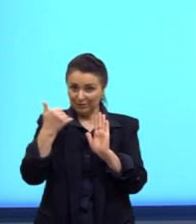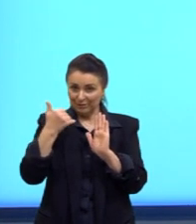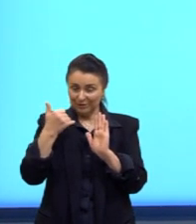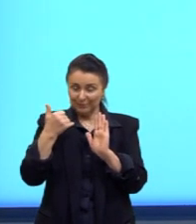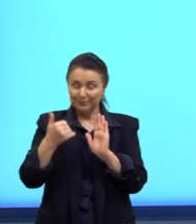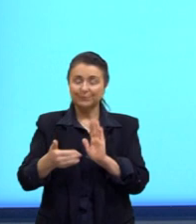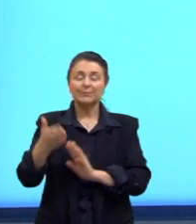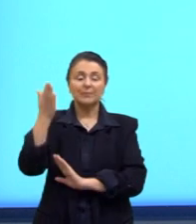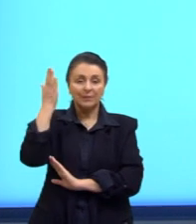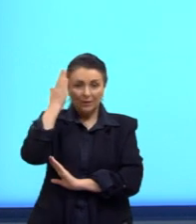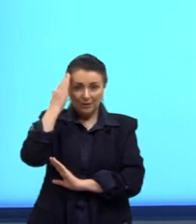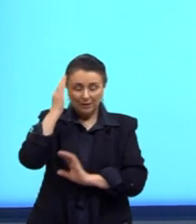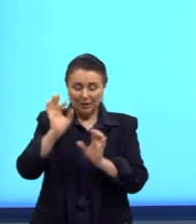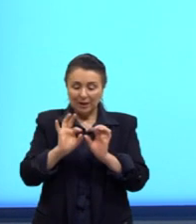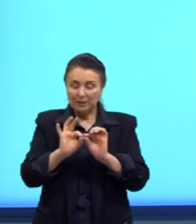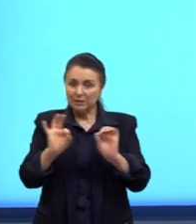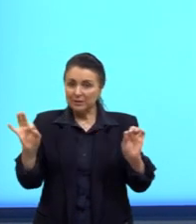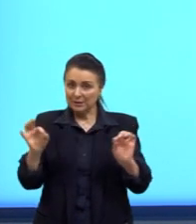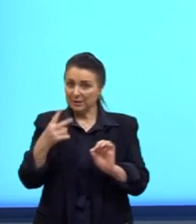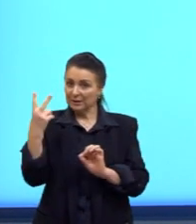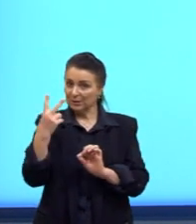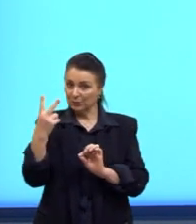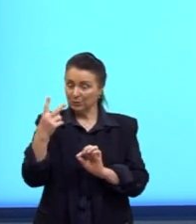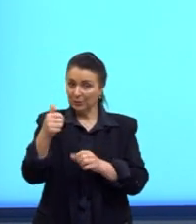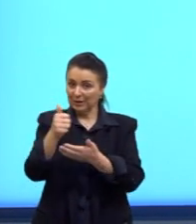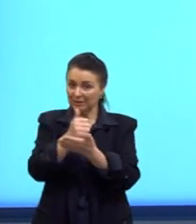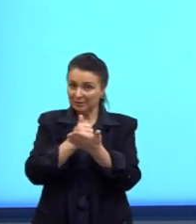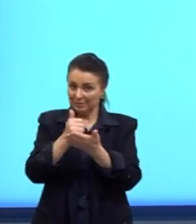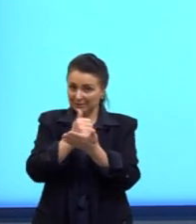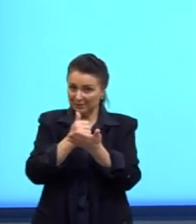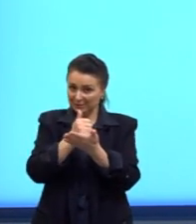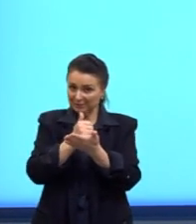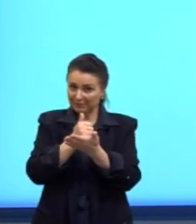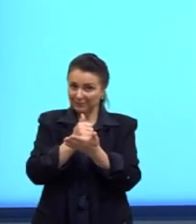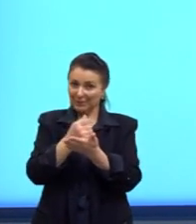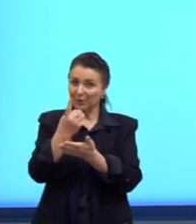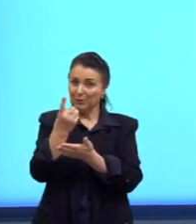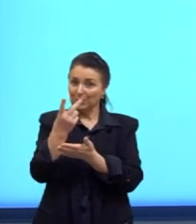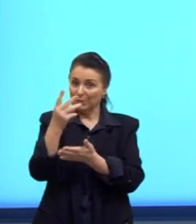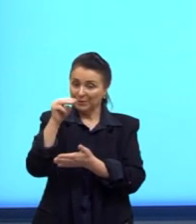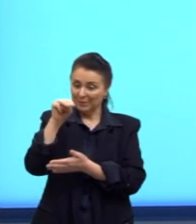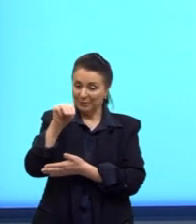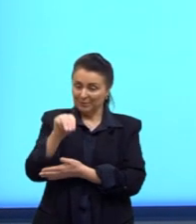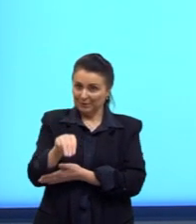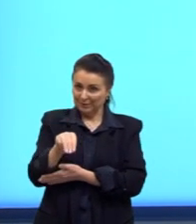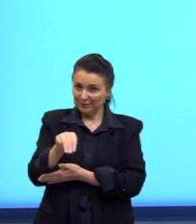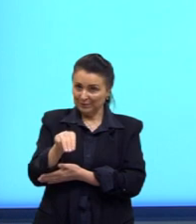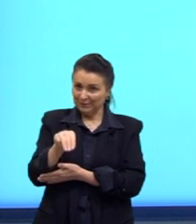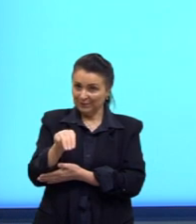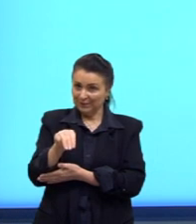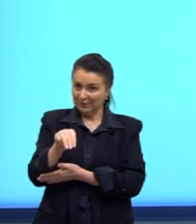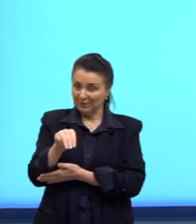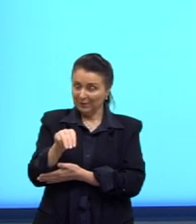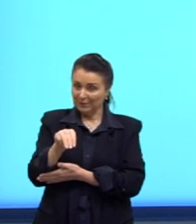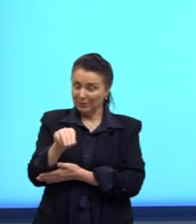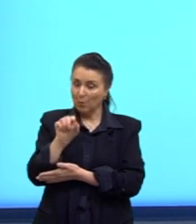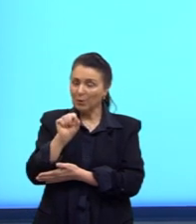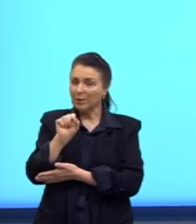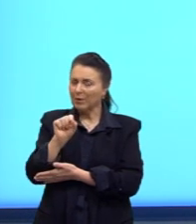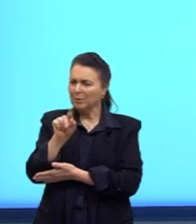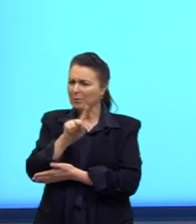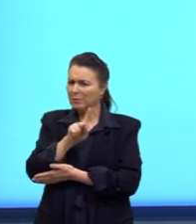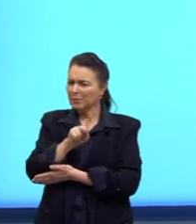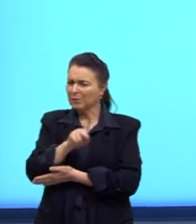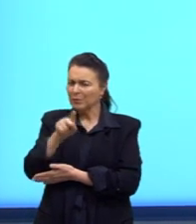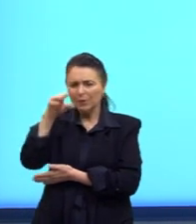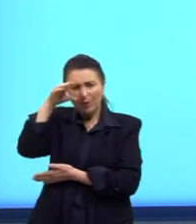que a distância entre as duas bases é de 12 metros. O que eu observei na